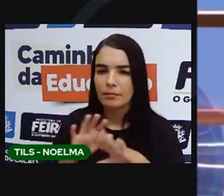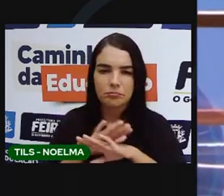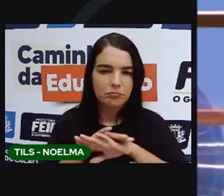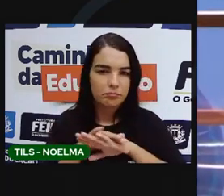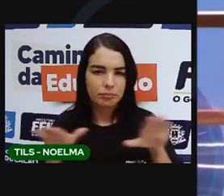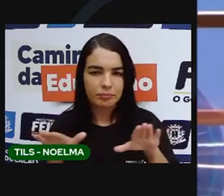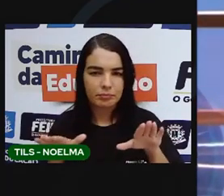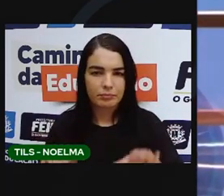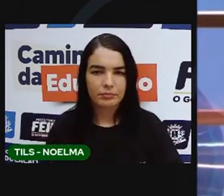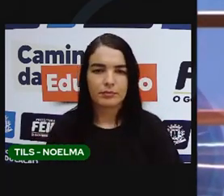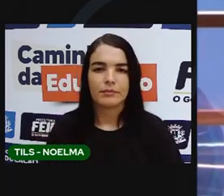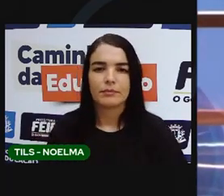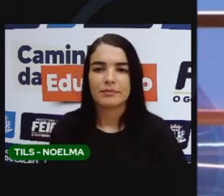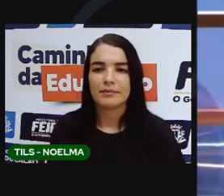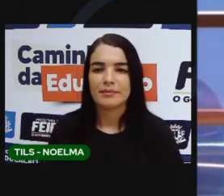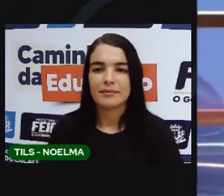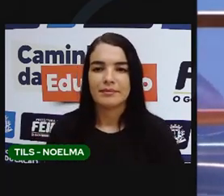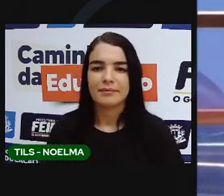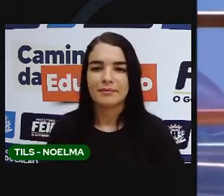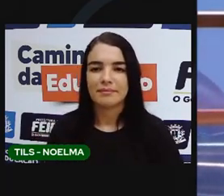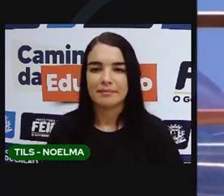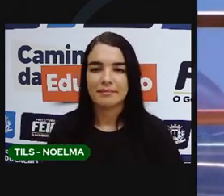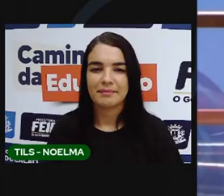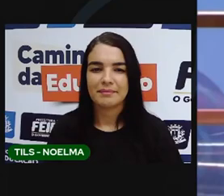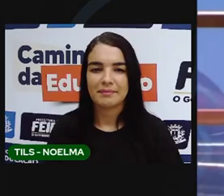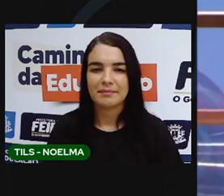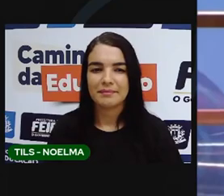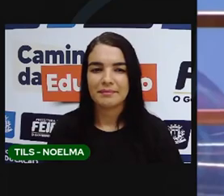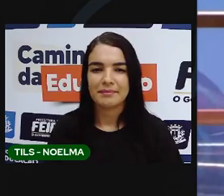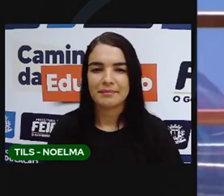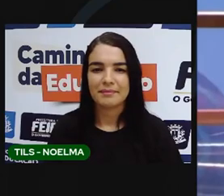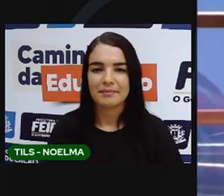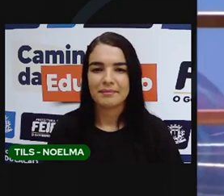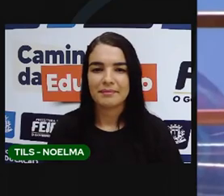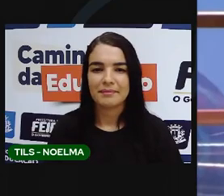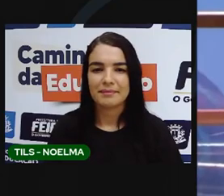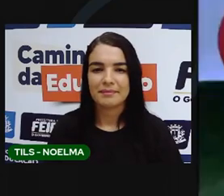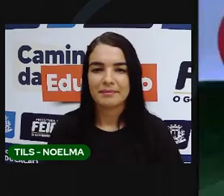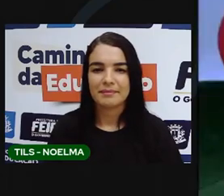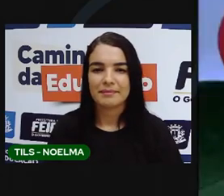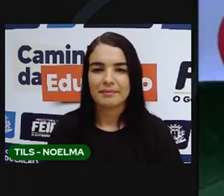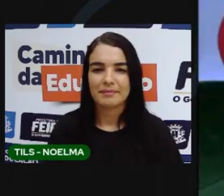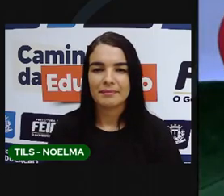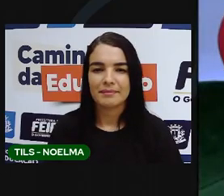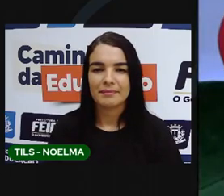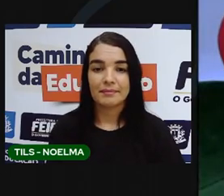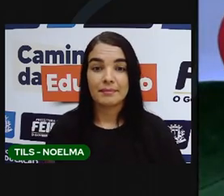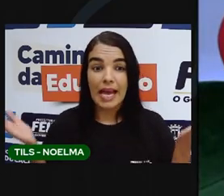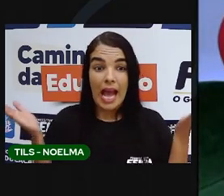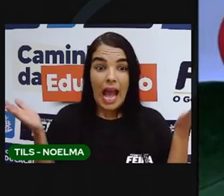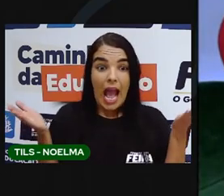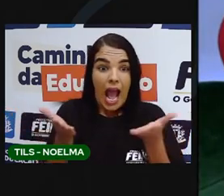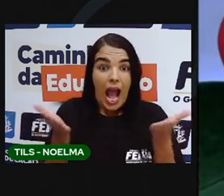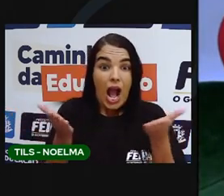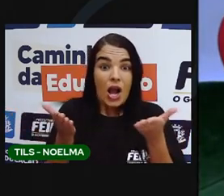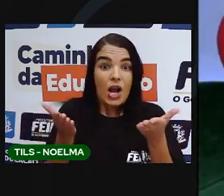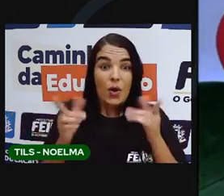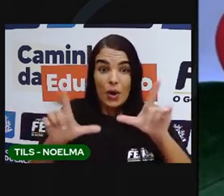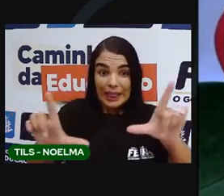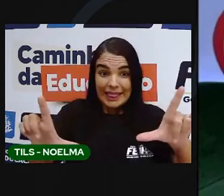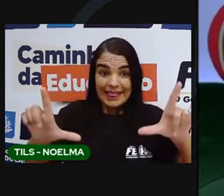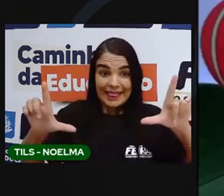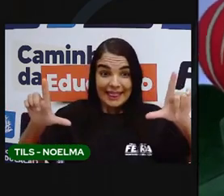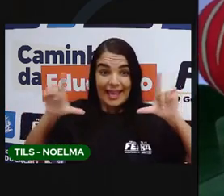câmera da Intonésia? Olha, olha, eu sei uma câmera do Taitinho. ano podia ser. Pessoal, pessoal, vocês estão empolgados aí, Tadá.